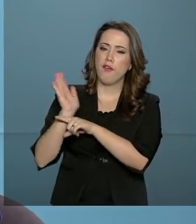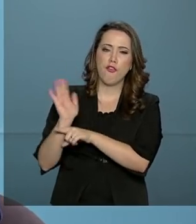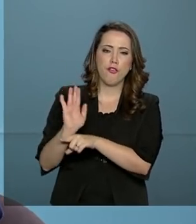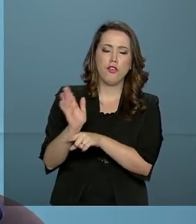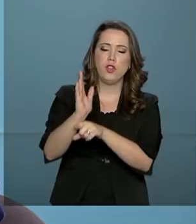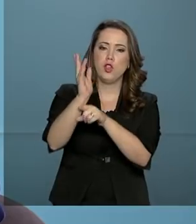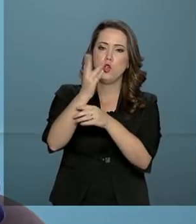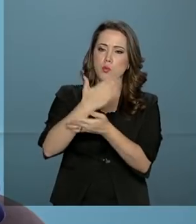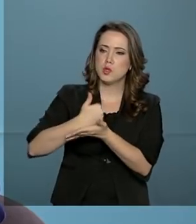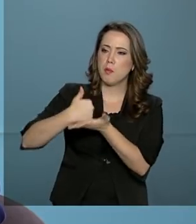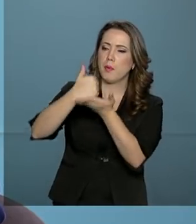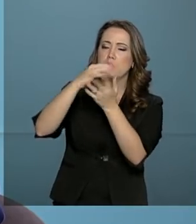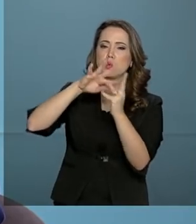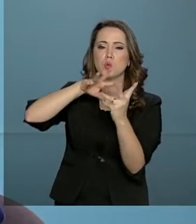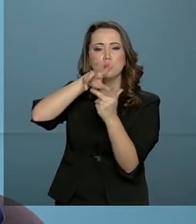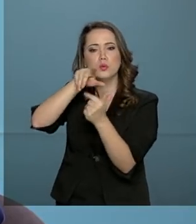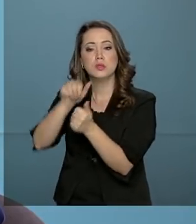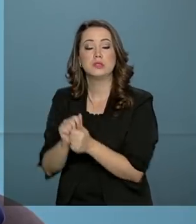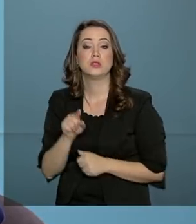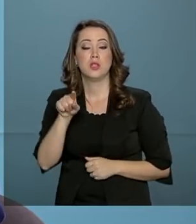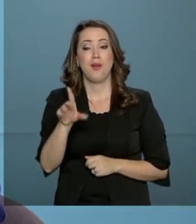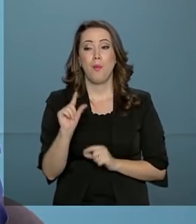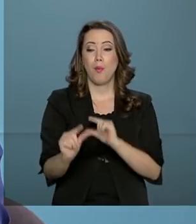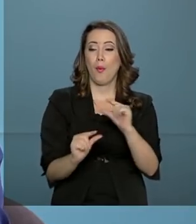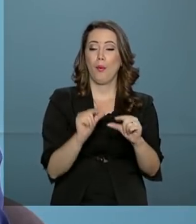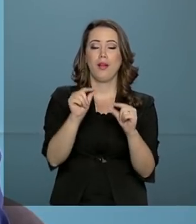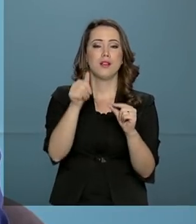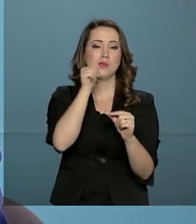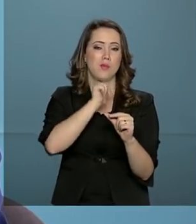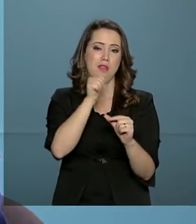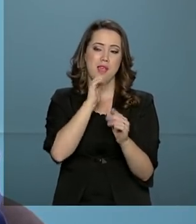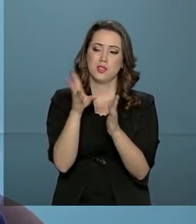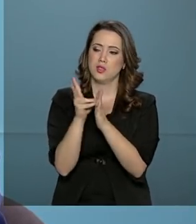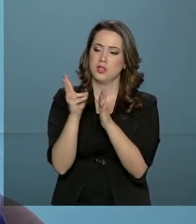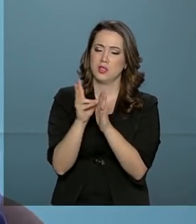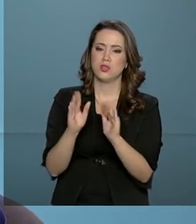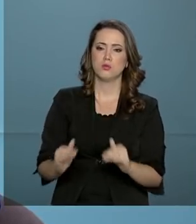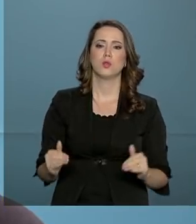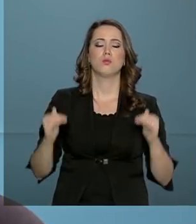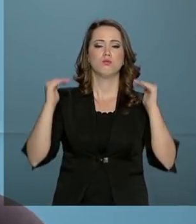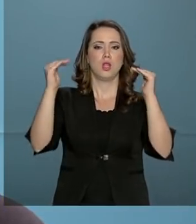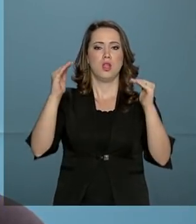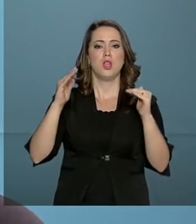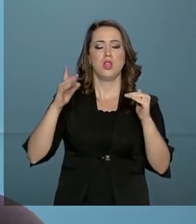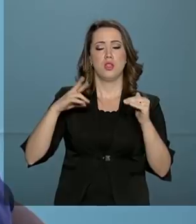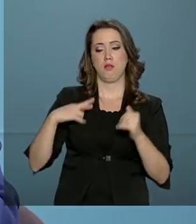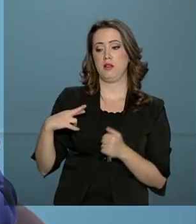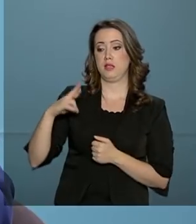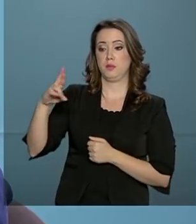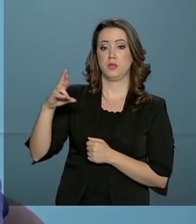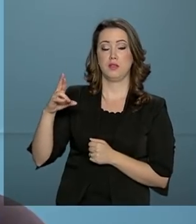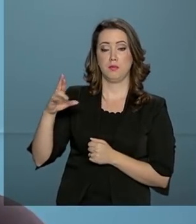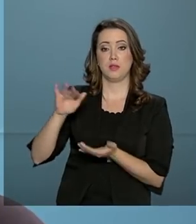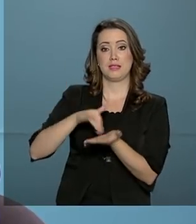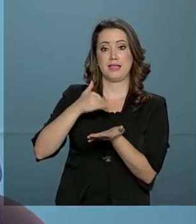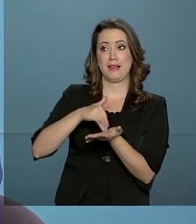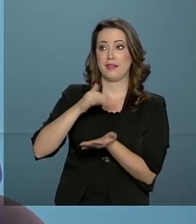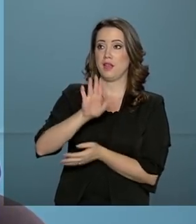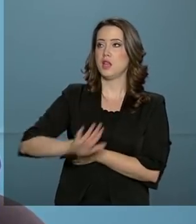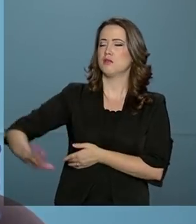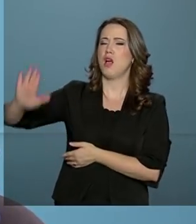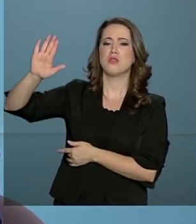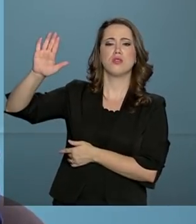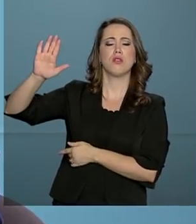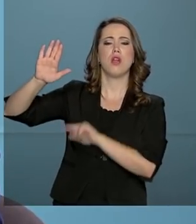nacional, é uma das poucas indígenas que ocupa um cargo de alto escalão no Brasil. Quando ela vem como secretária nacional,